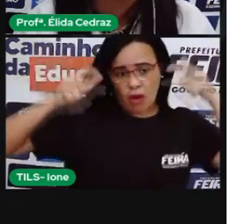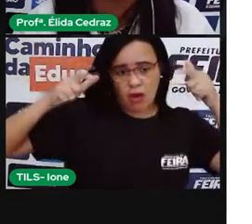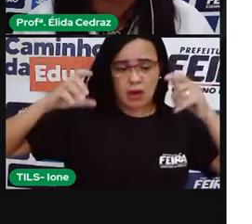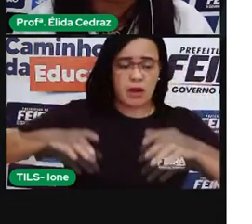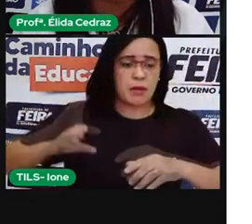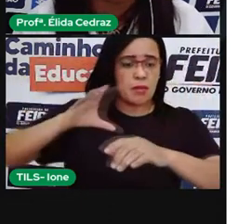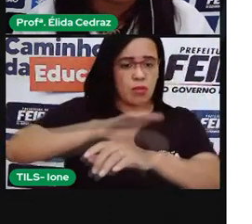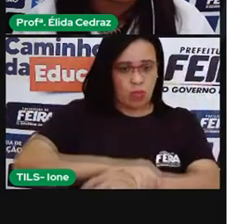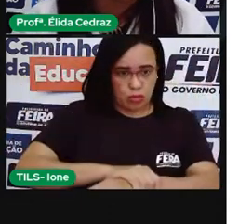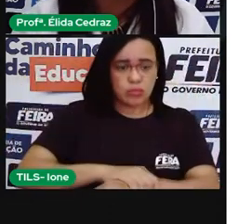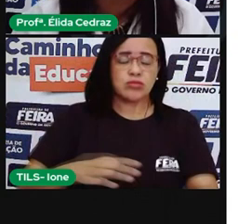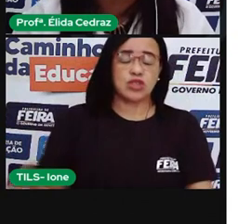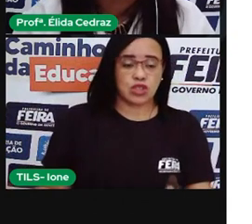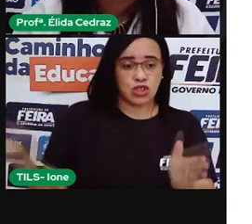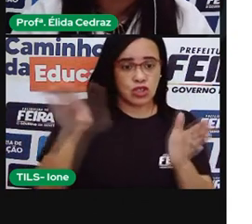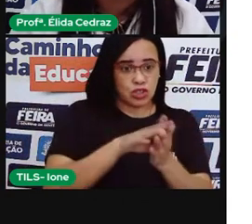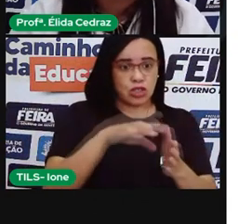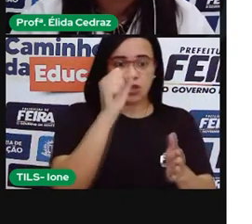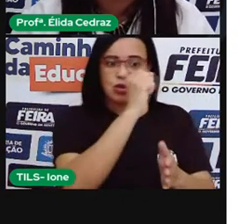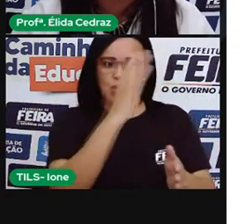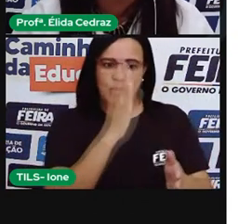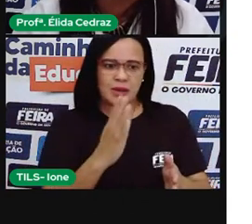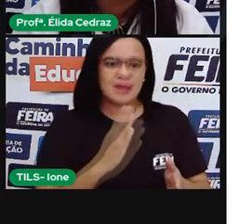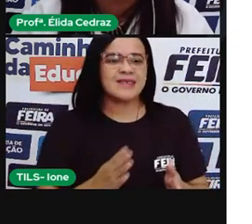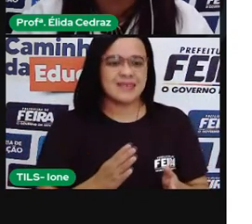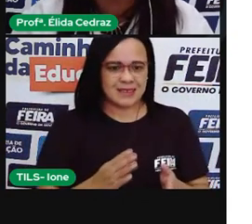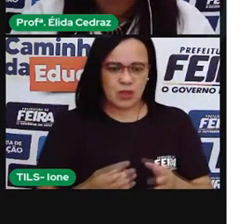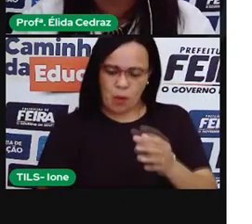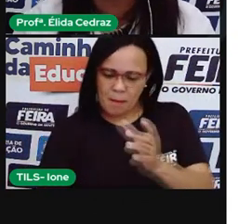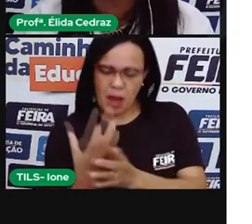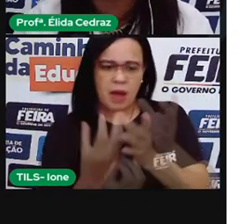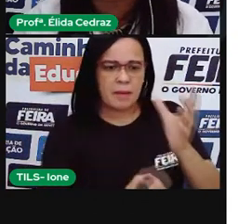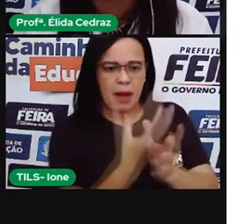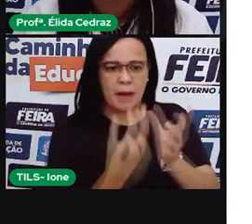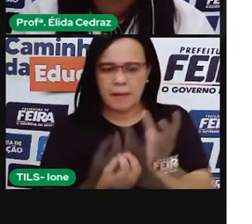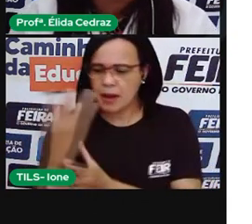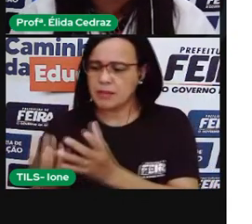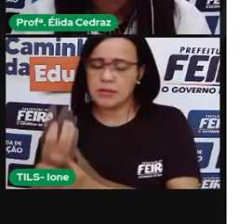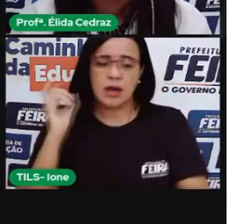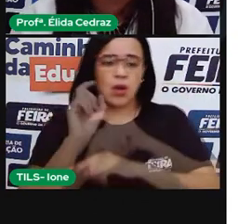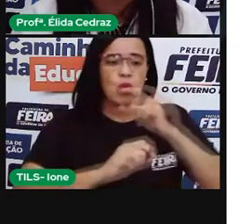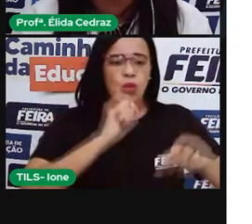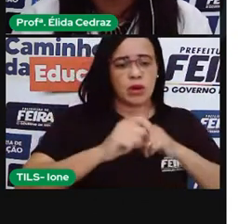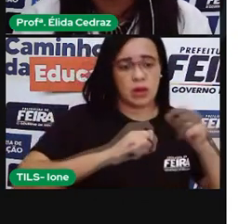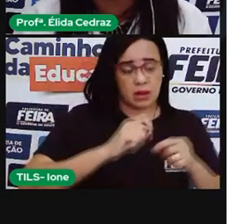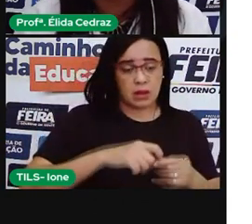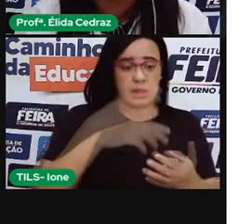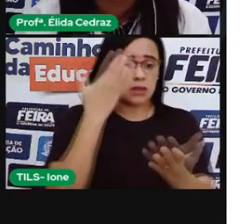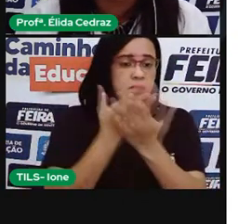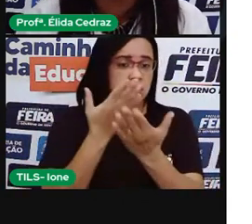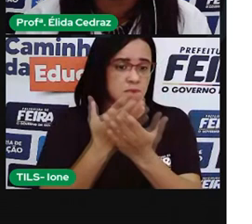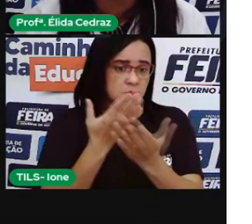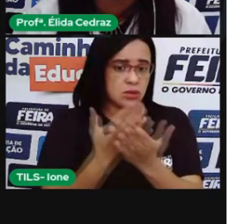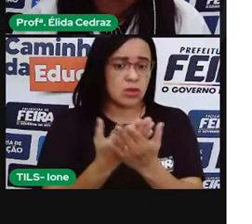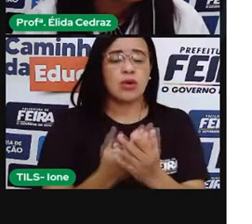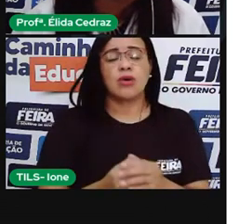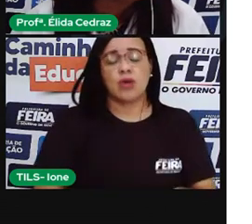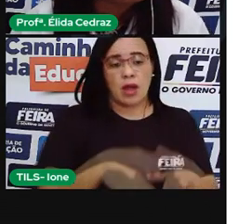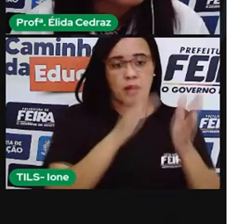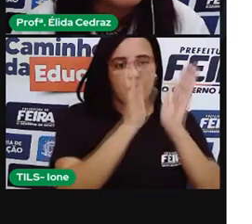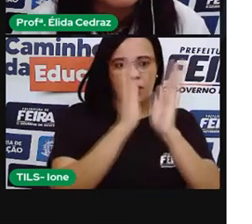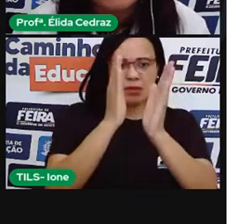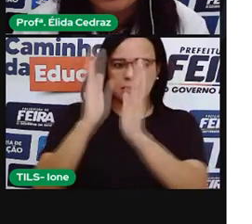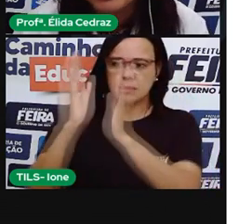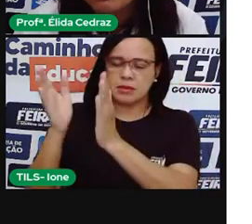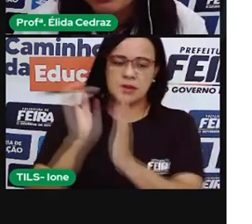era imperador. E foram fundadas as escolas, bibliotecas, o Jardim Botânico do Rio de Janeiro, a